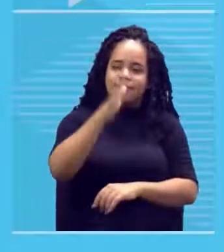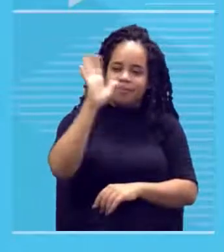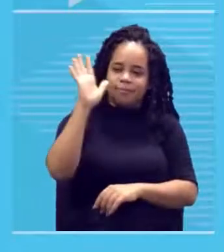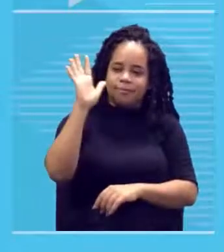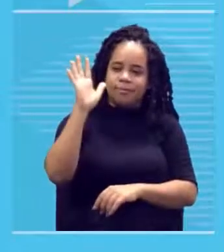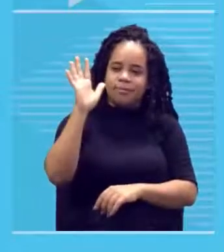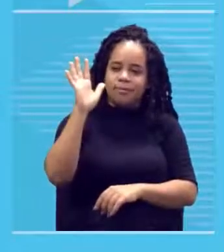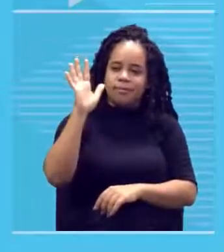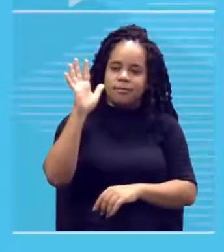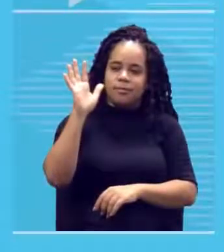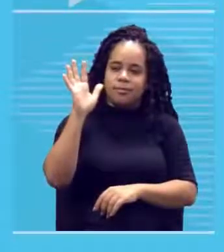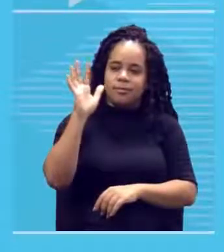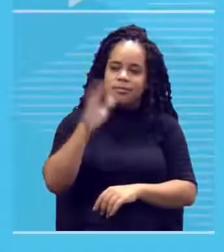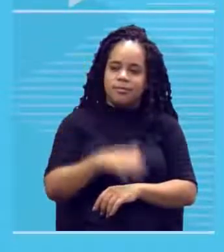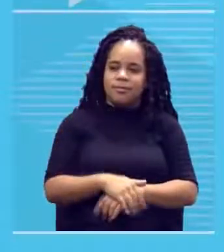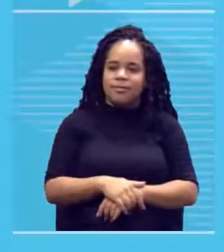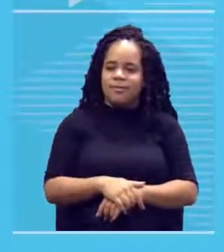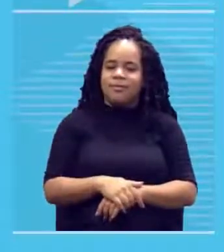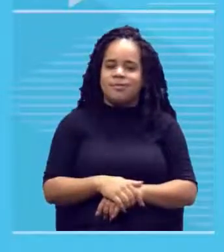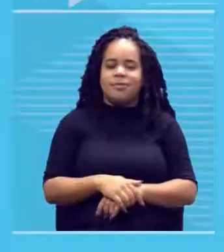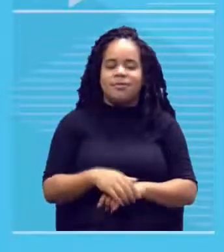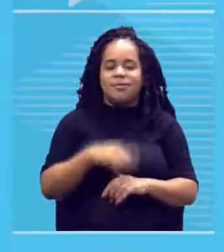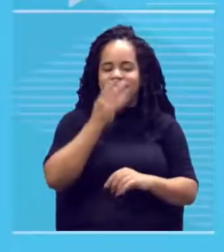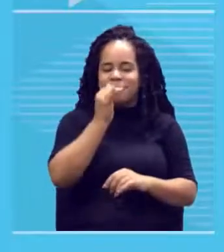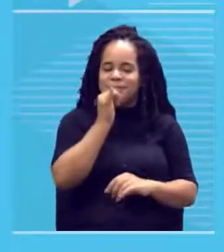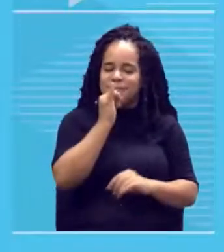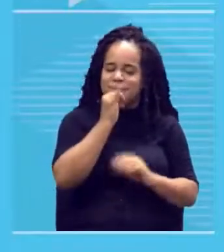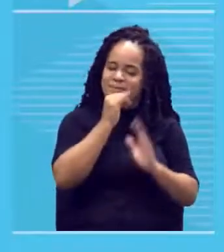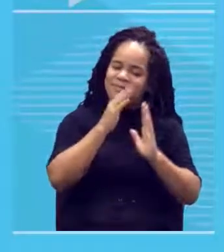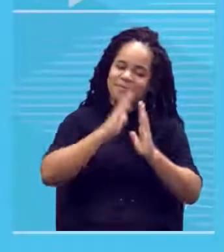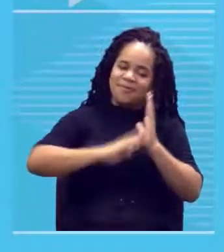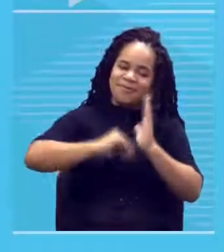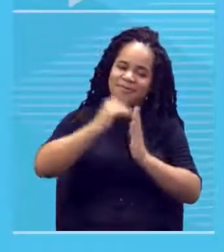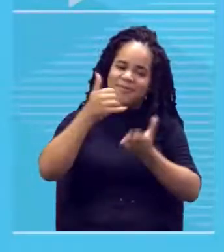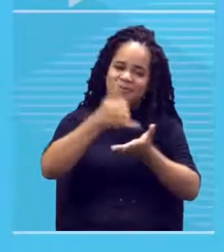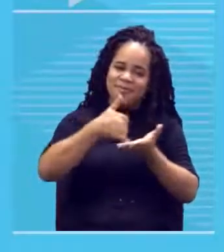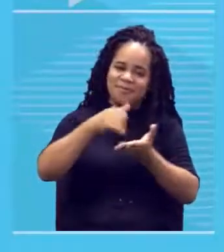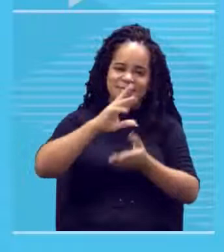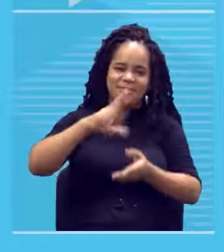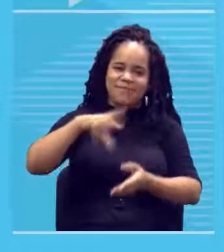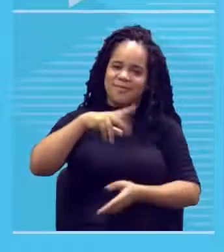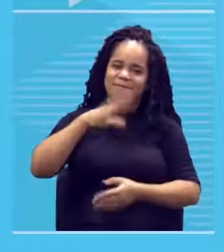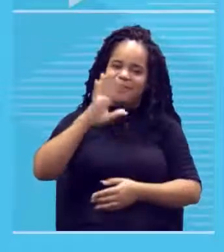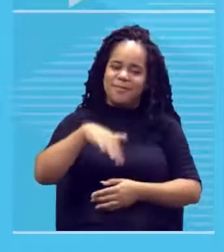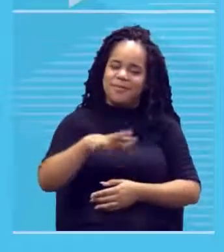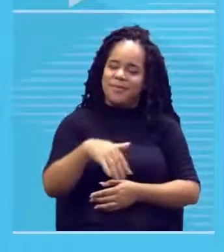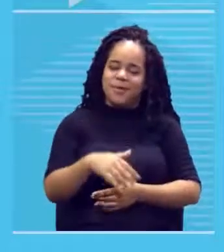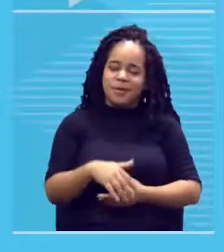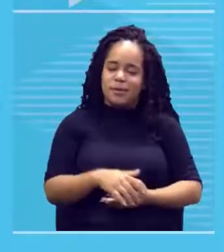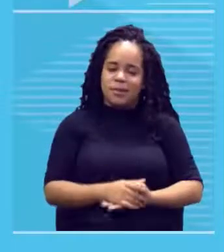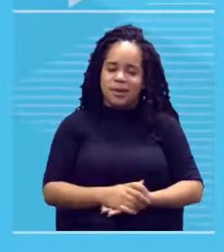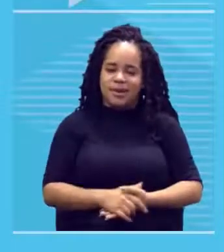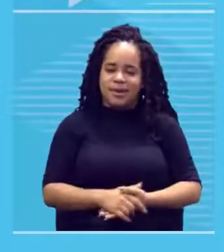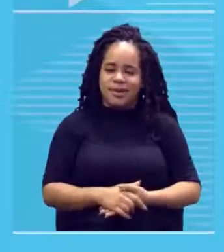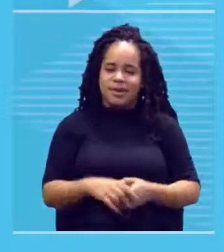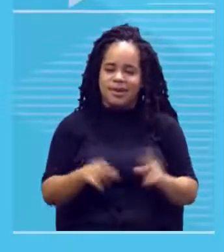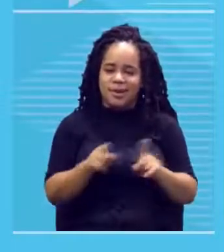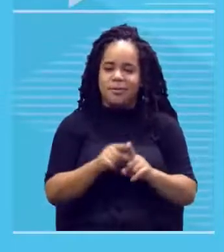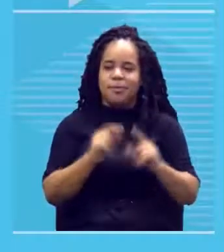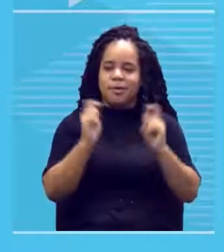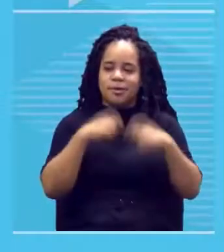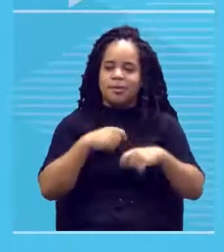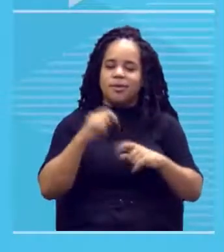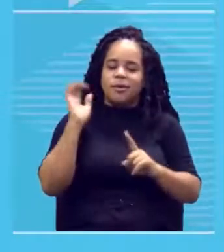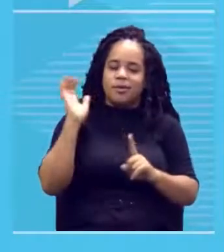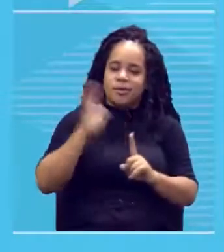tinta óleo por exemplo não é baratinha e por muitas vezes também isso vai mexer no preço final da obra